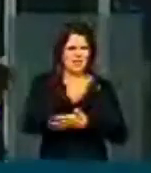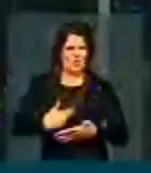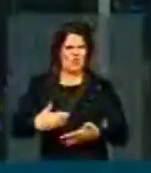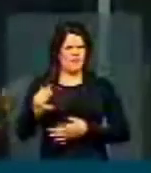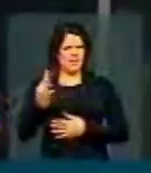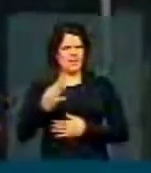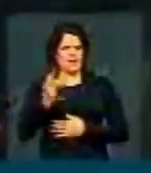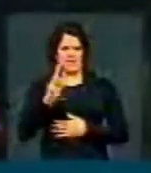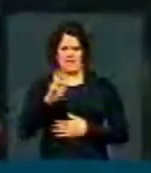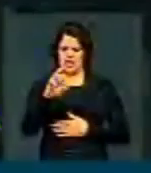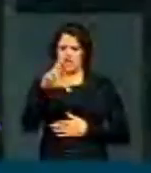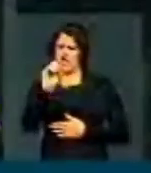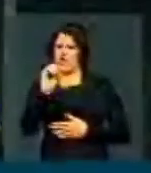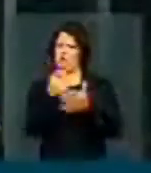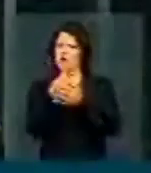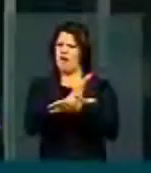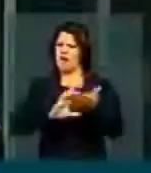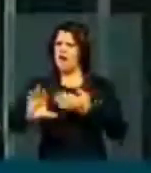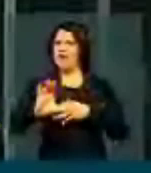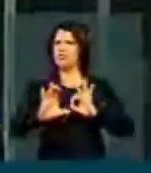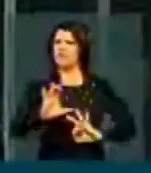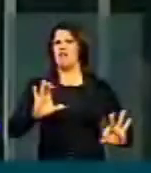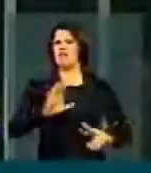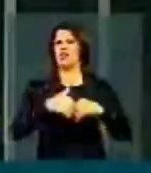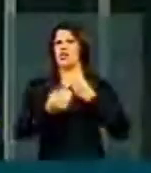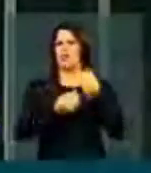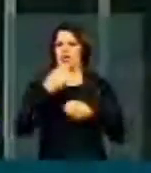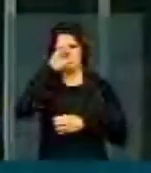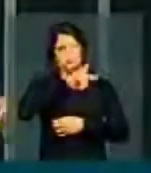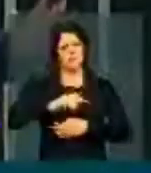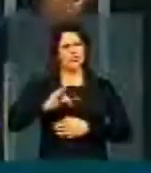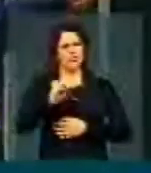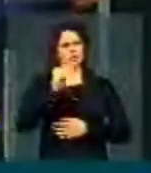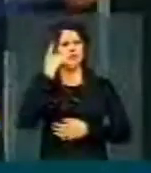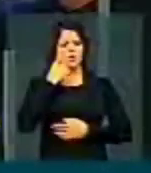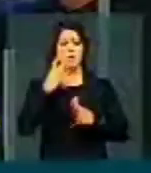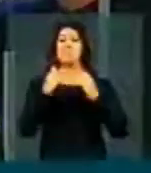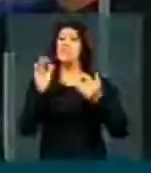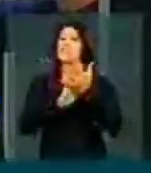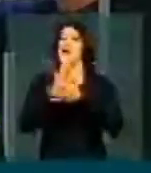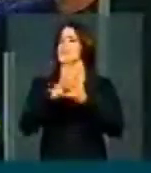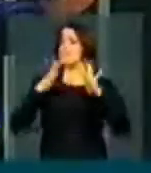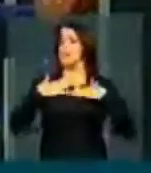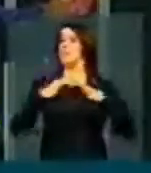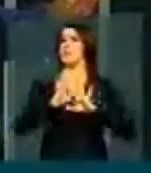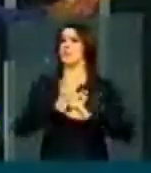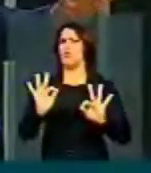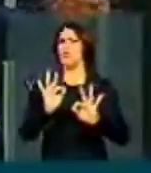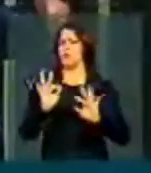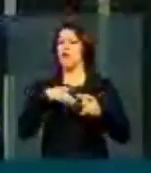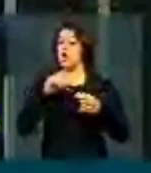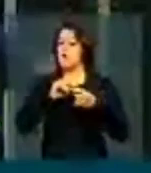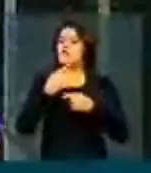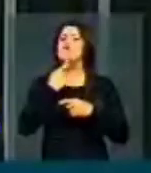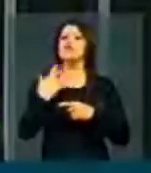porque o Tesouro não repassou, senhor presidente, senhoras e senhores parlamentares, não estou pedindo nada para mim. Estou apenas querendo